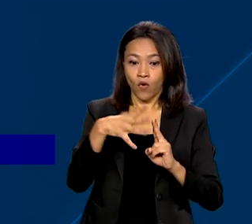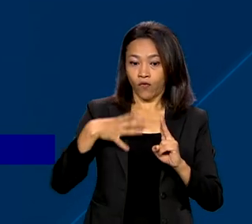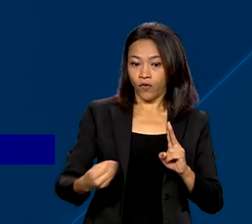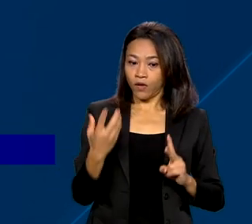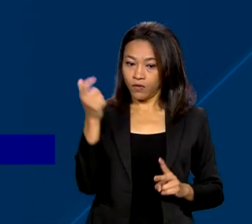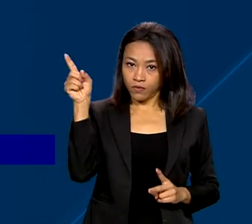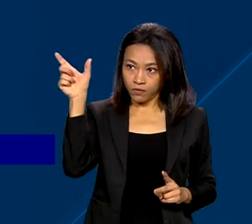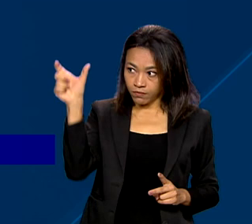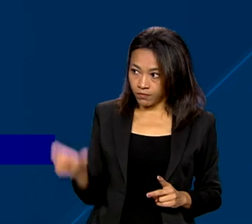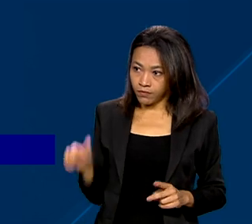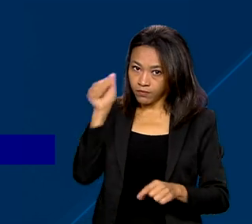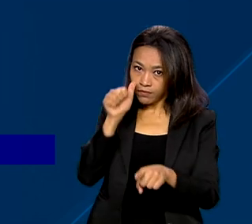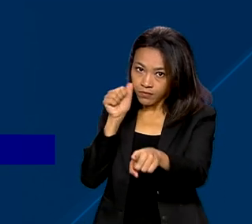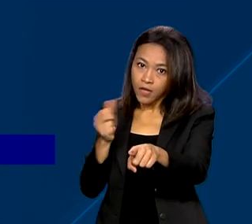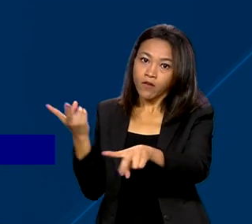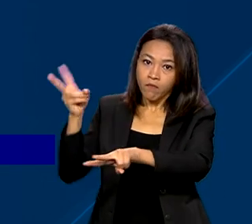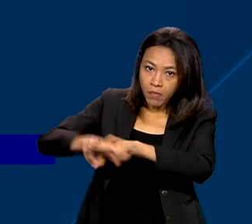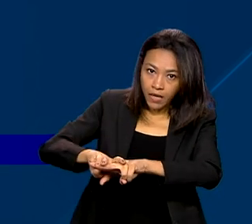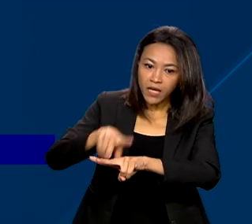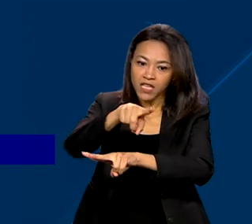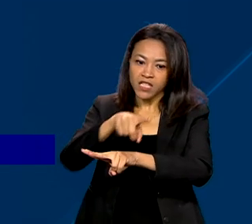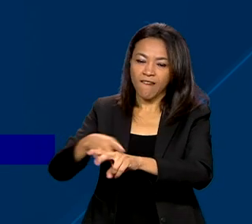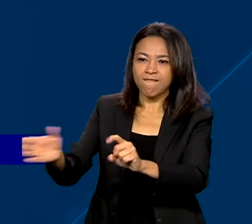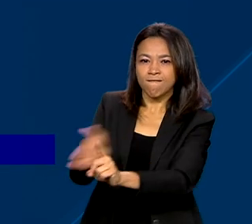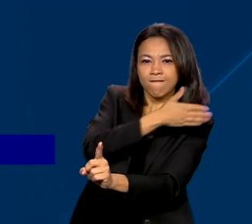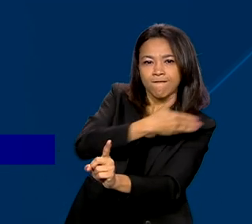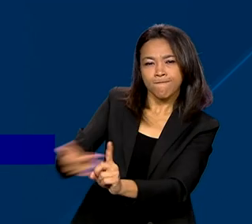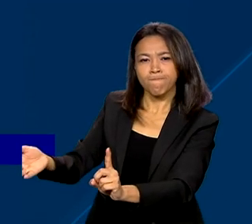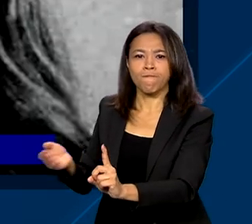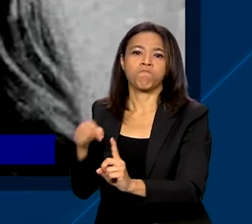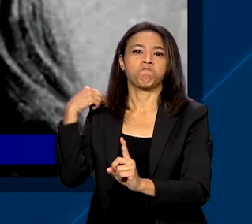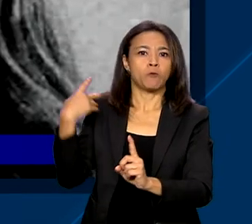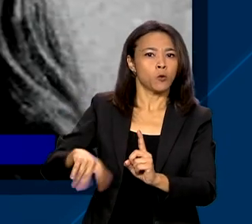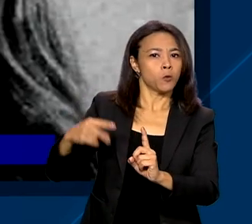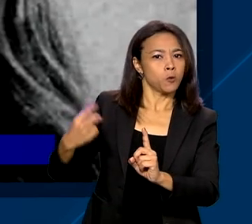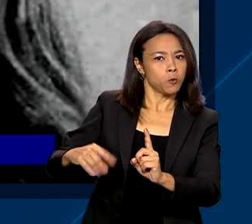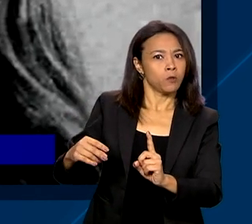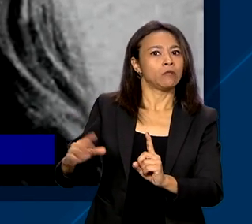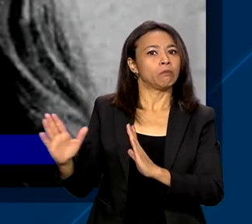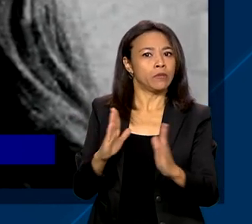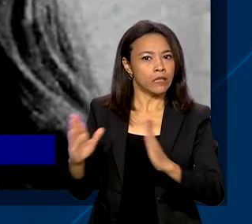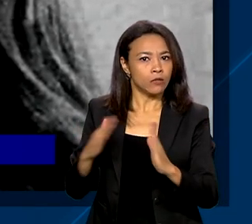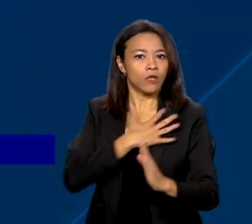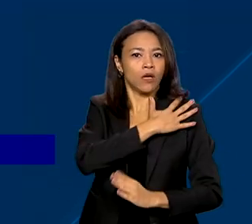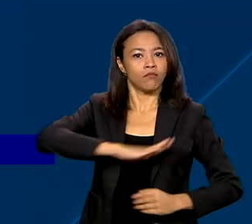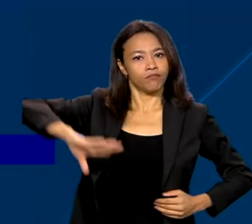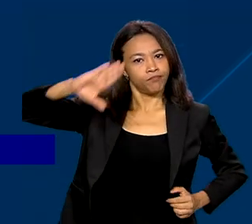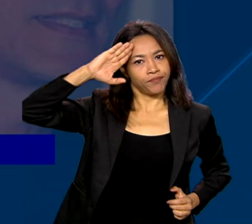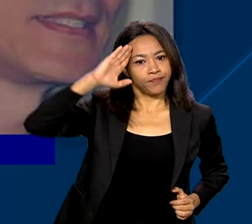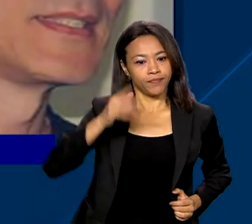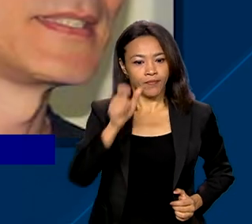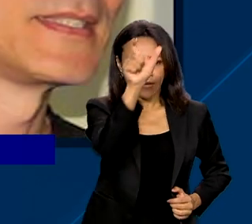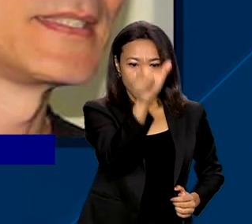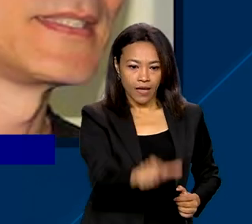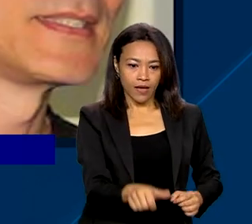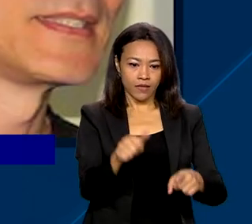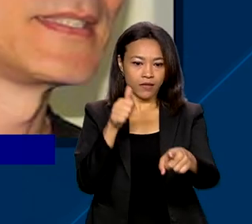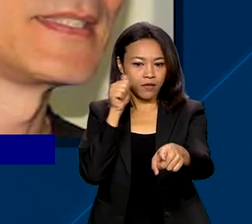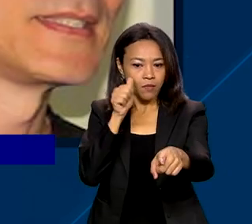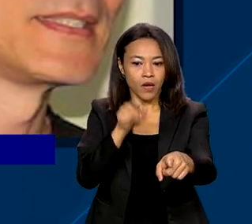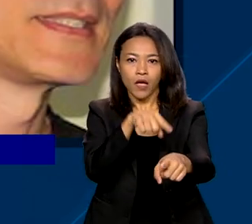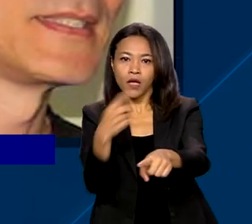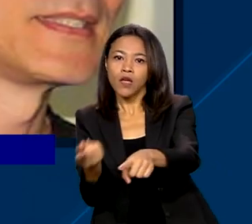Amelinha Teles, presa e torturada pelo Estado brasileiro na ditadura militar. Janaína e Edson